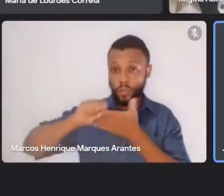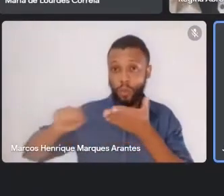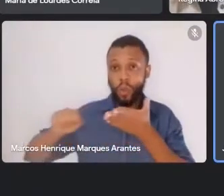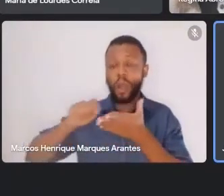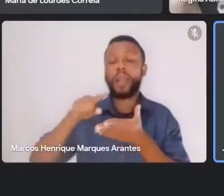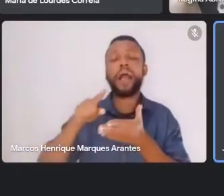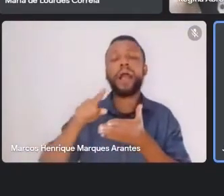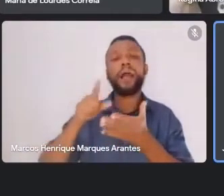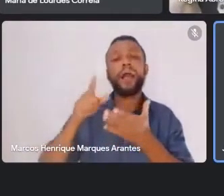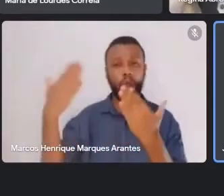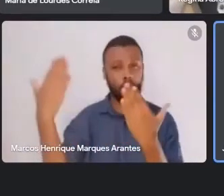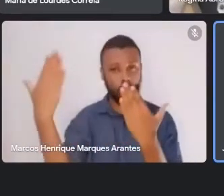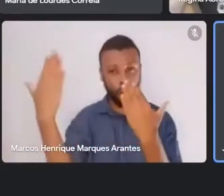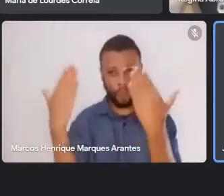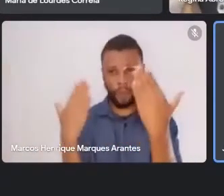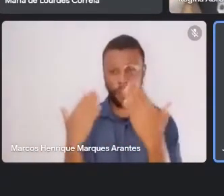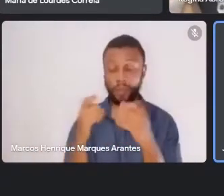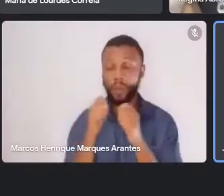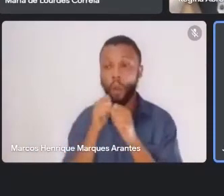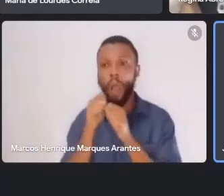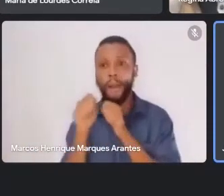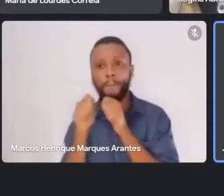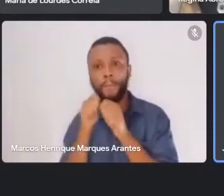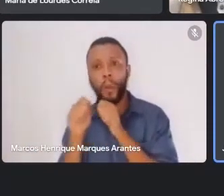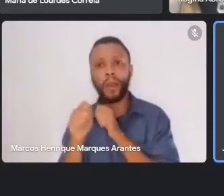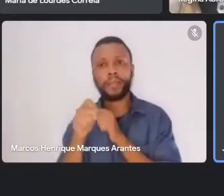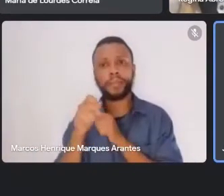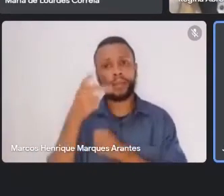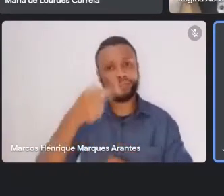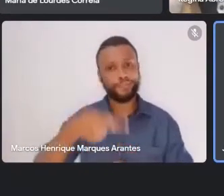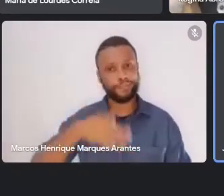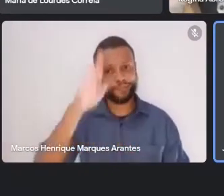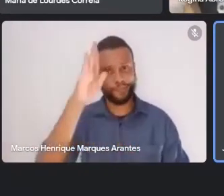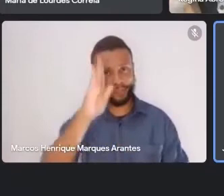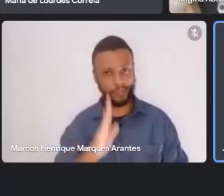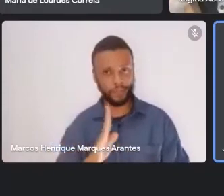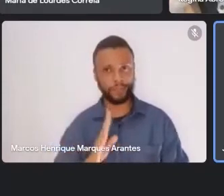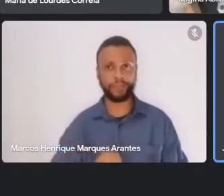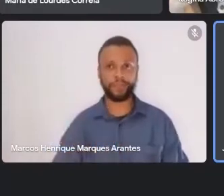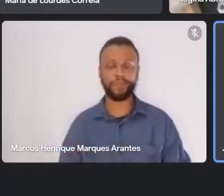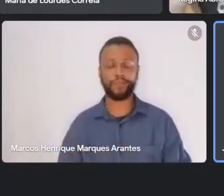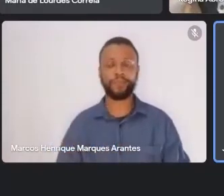no meu entender. E, como autor